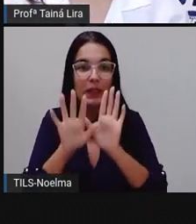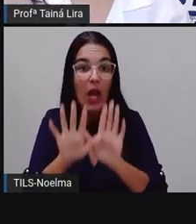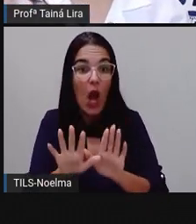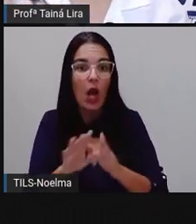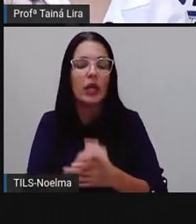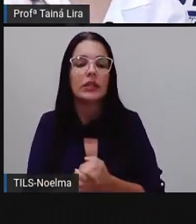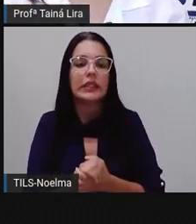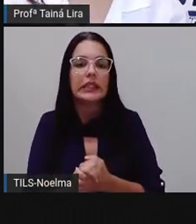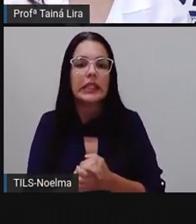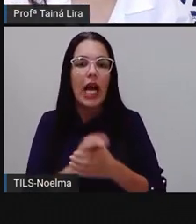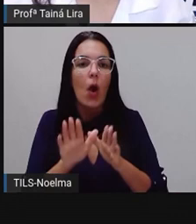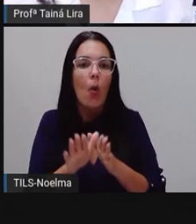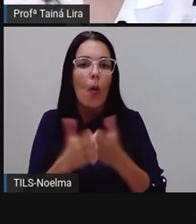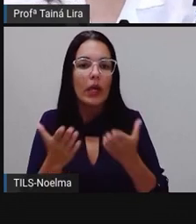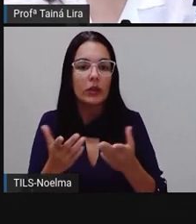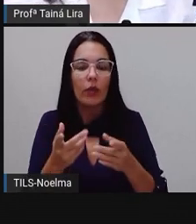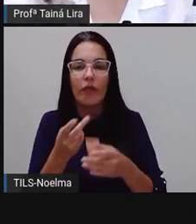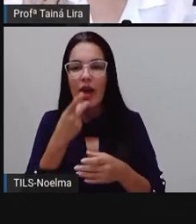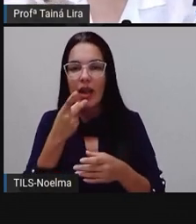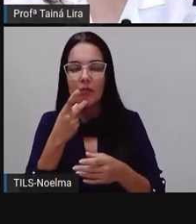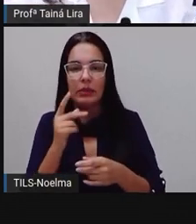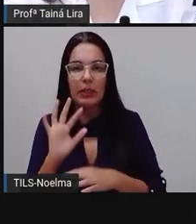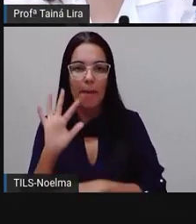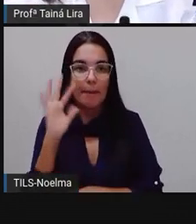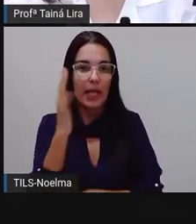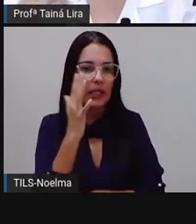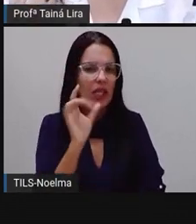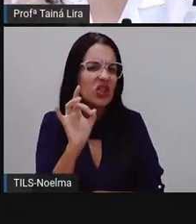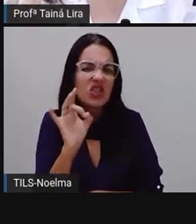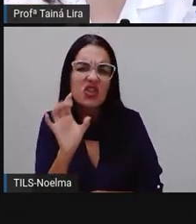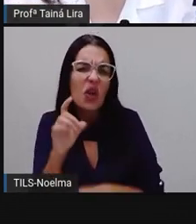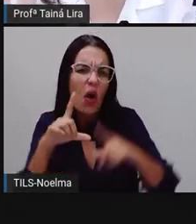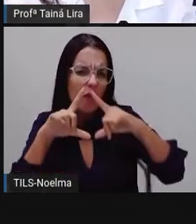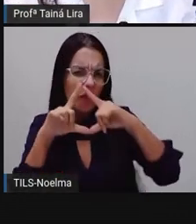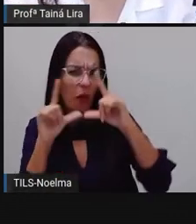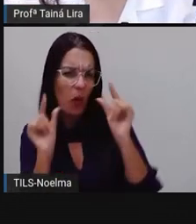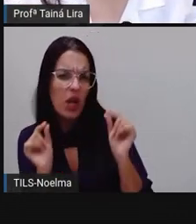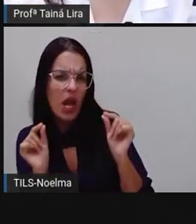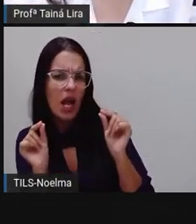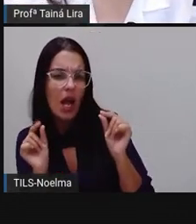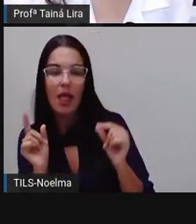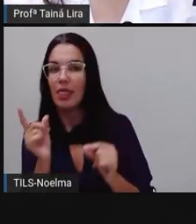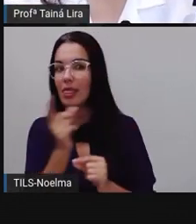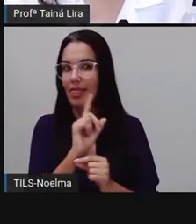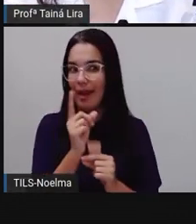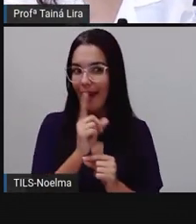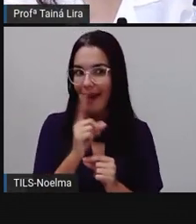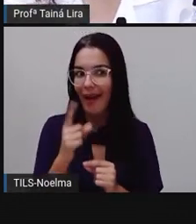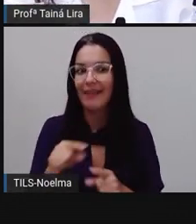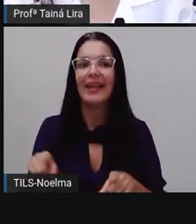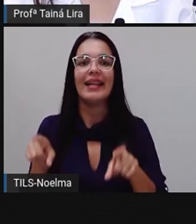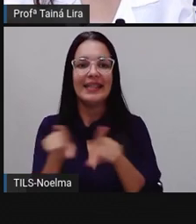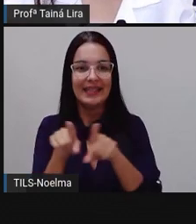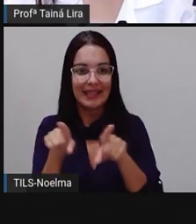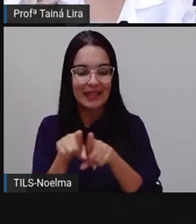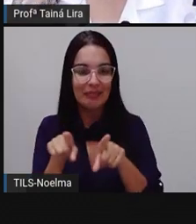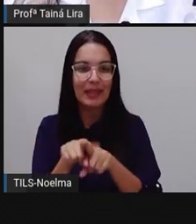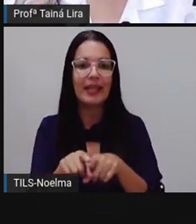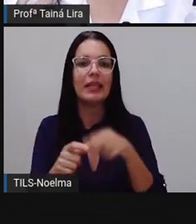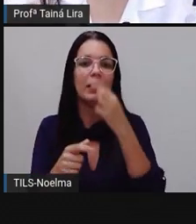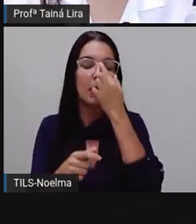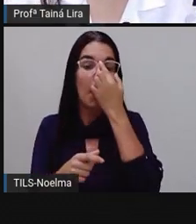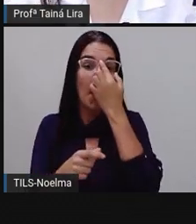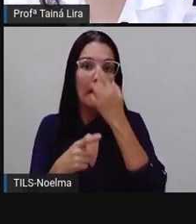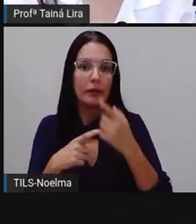nós falamos de planta, nós não estamos falando apenas de folhas, tá? Então, você pode pensar assim, ó,